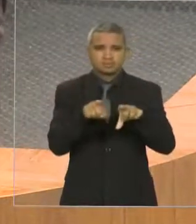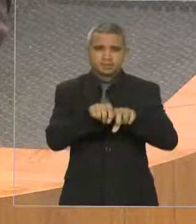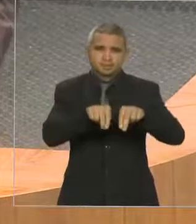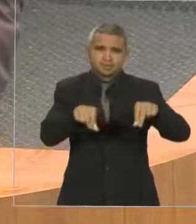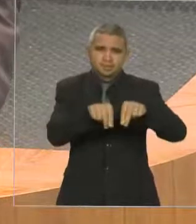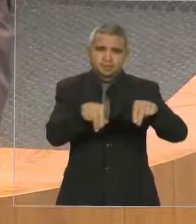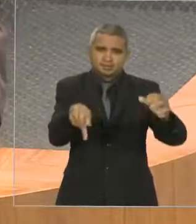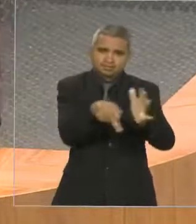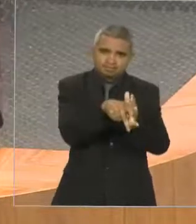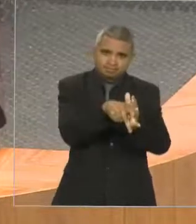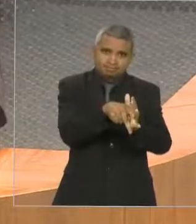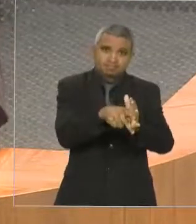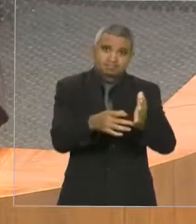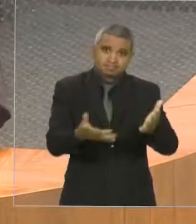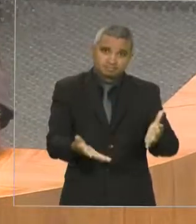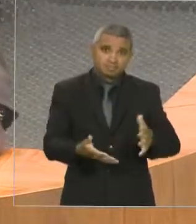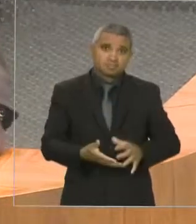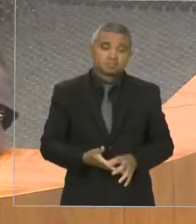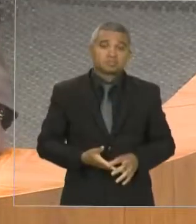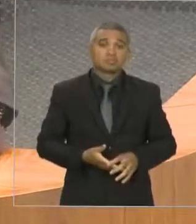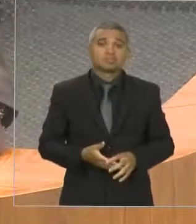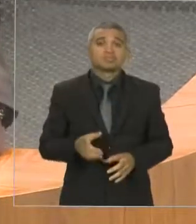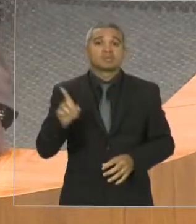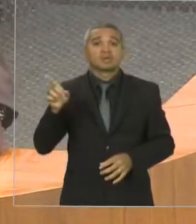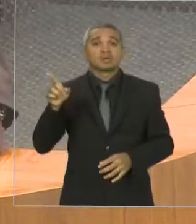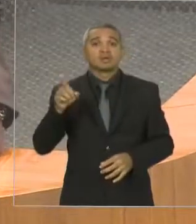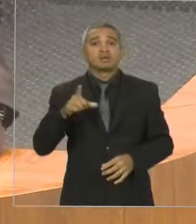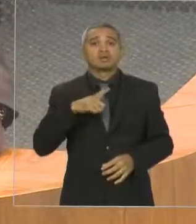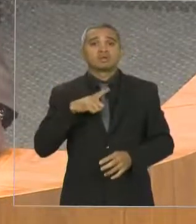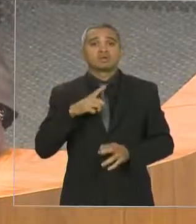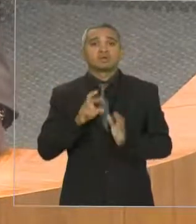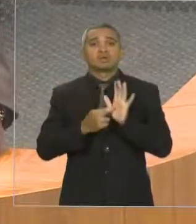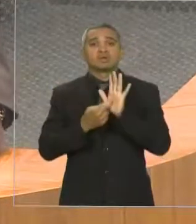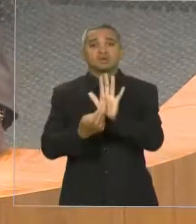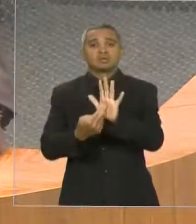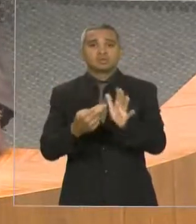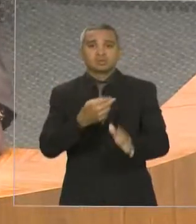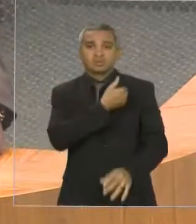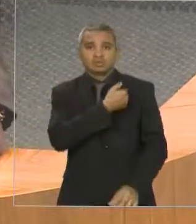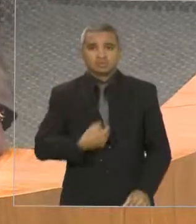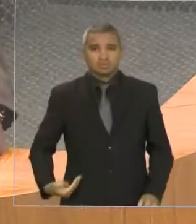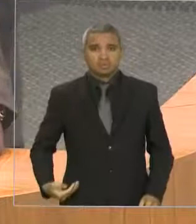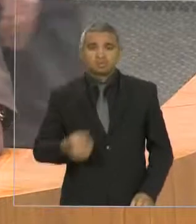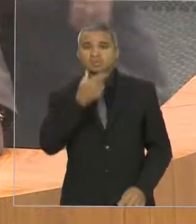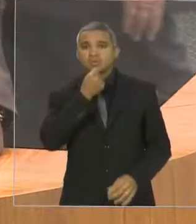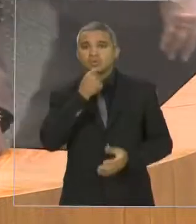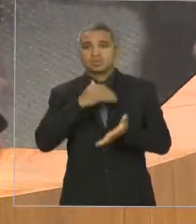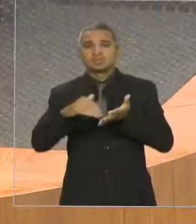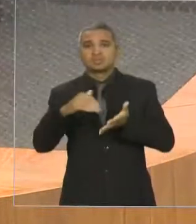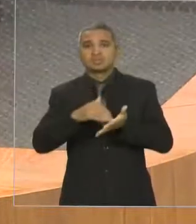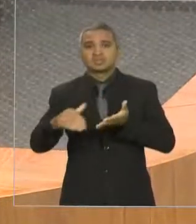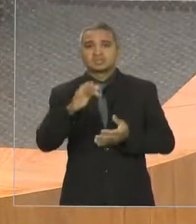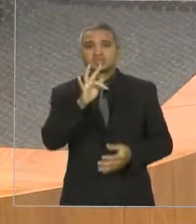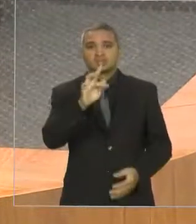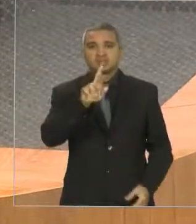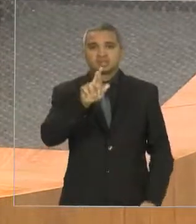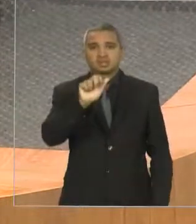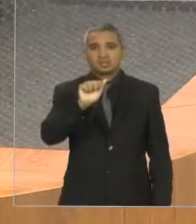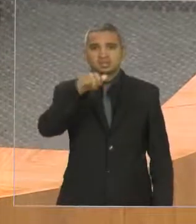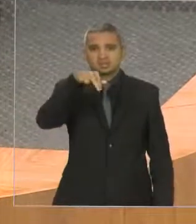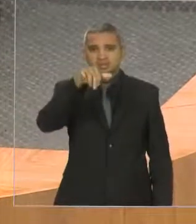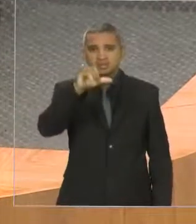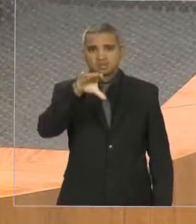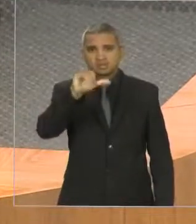Esteve presente, representando o governador, o senhor secretário Francisco Gonçalves, da Secretaria de Direitos Humanos,